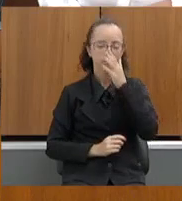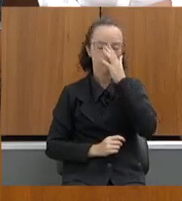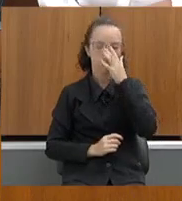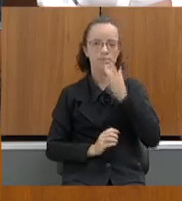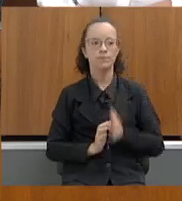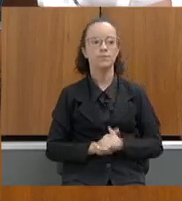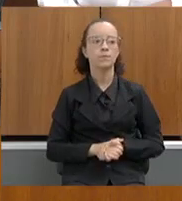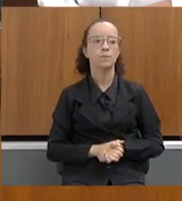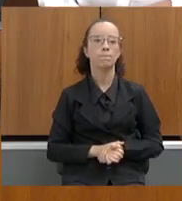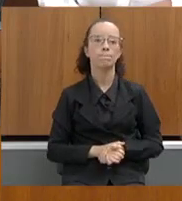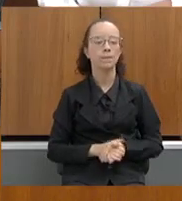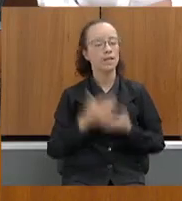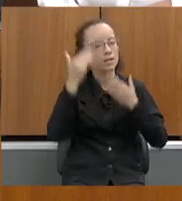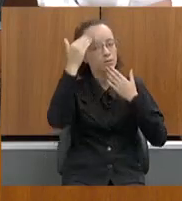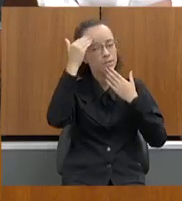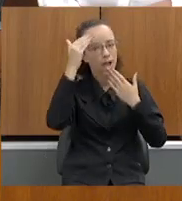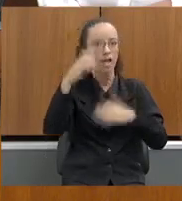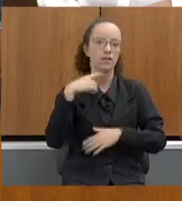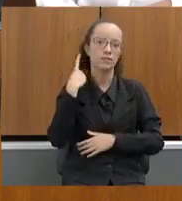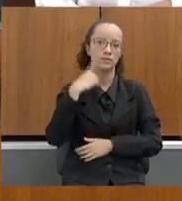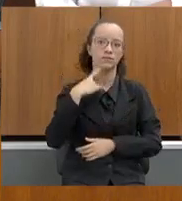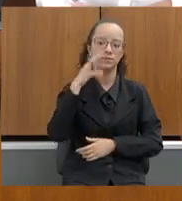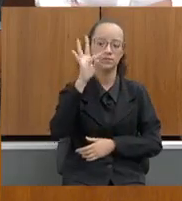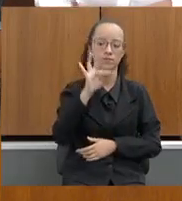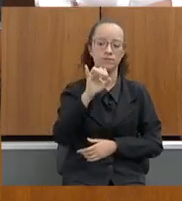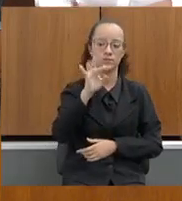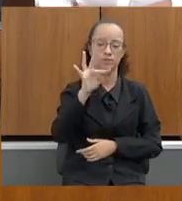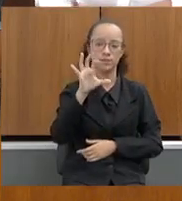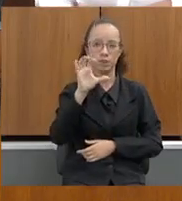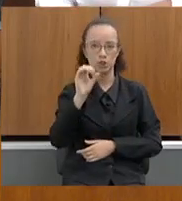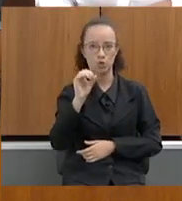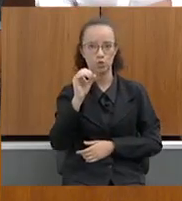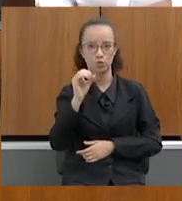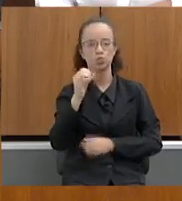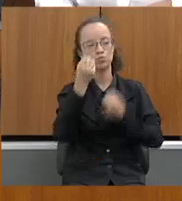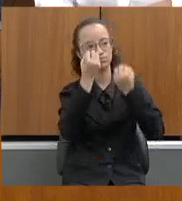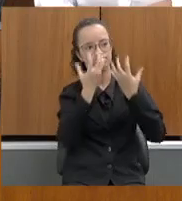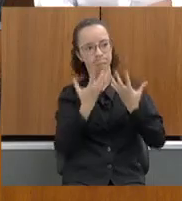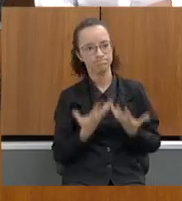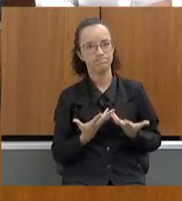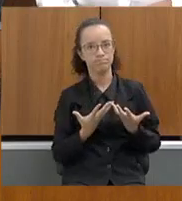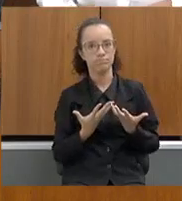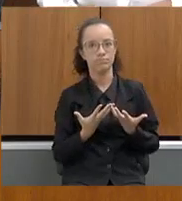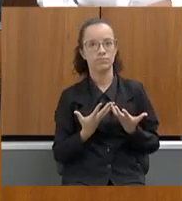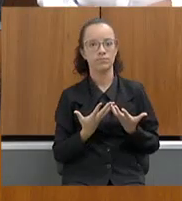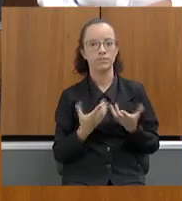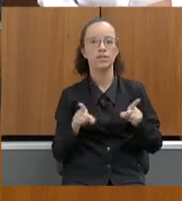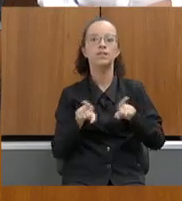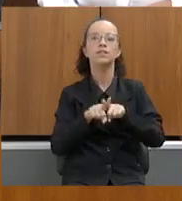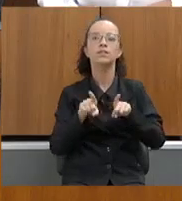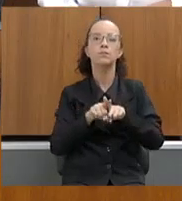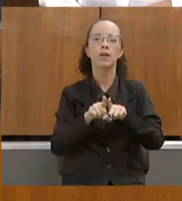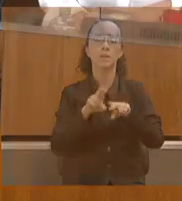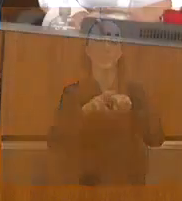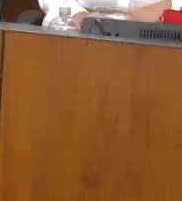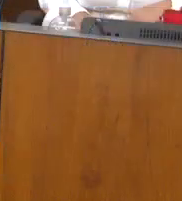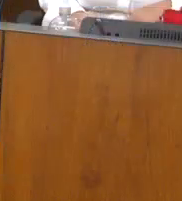muito obrigado, deputado Tito Torres, pelas suas colocações e pela sua pergunta. Bem,